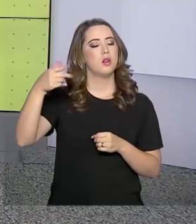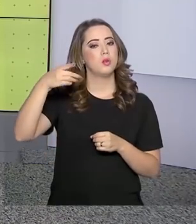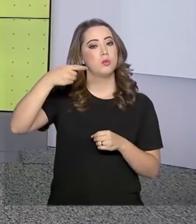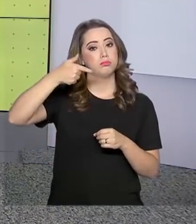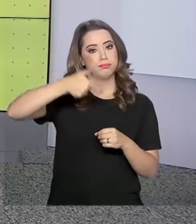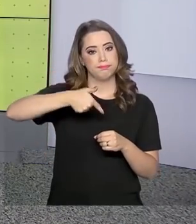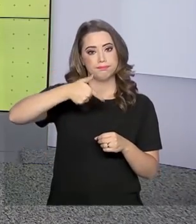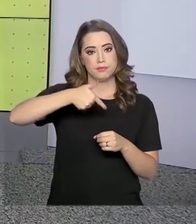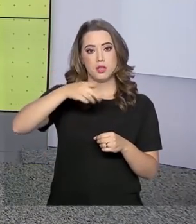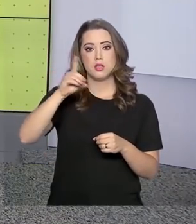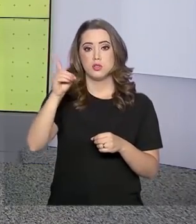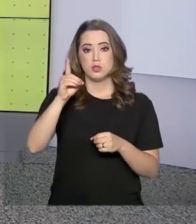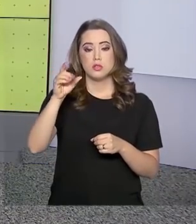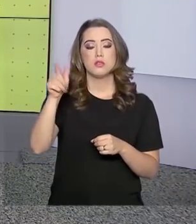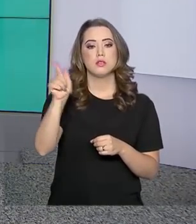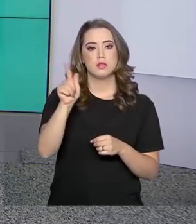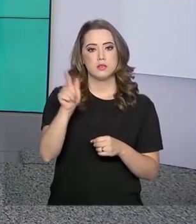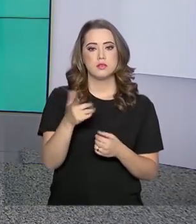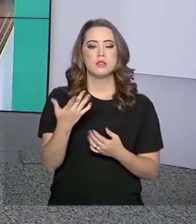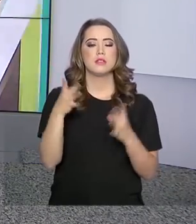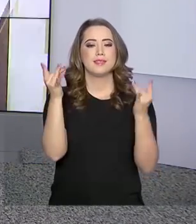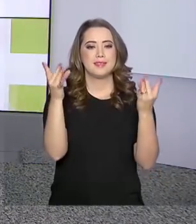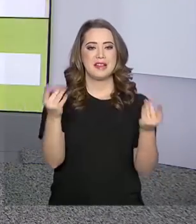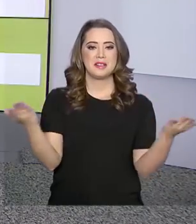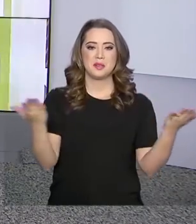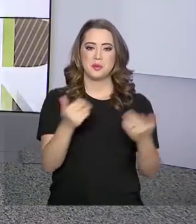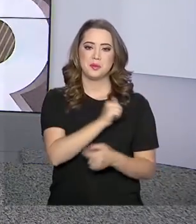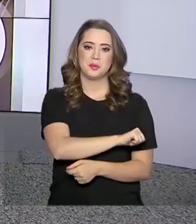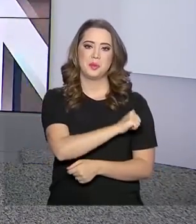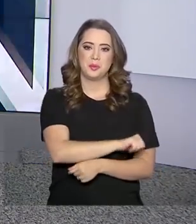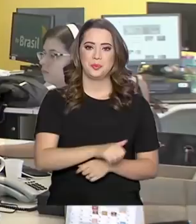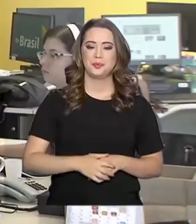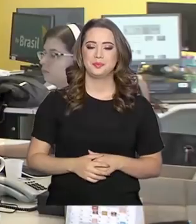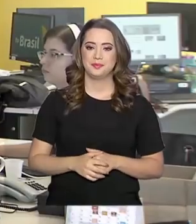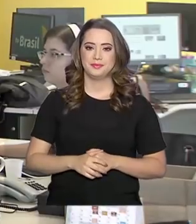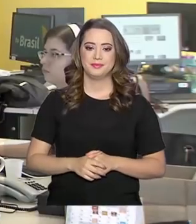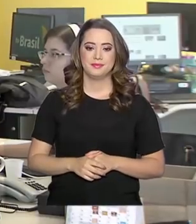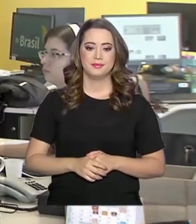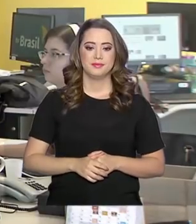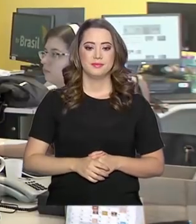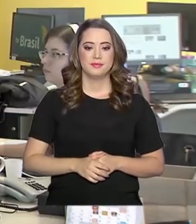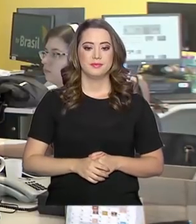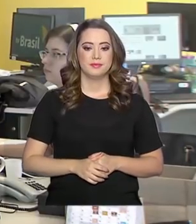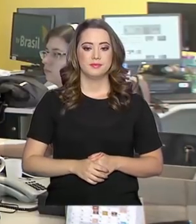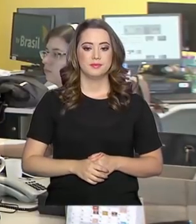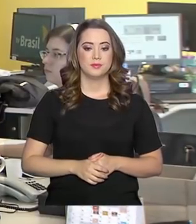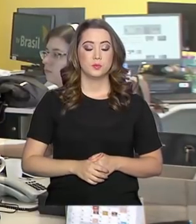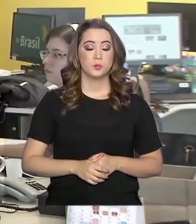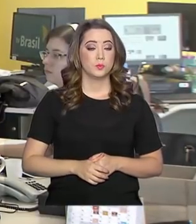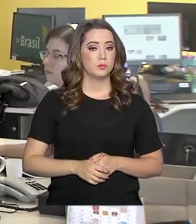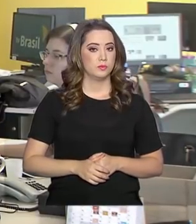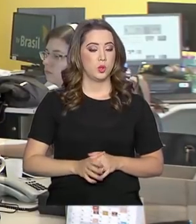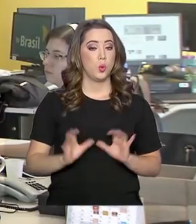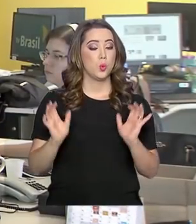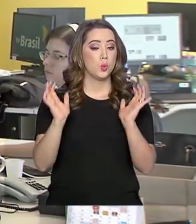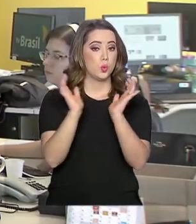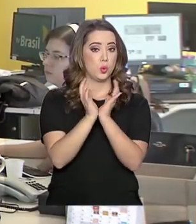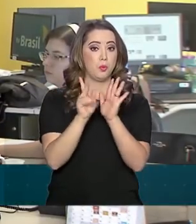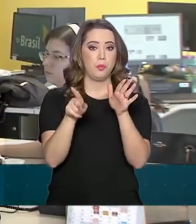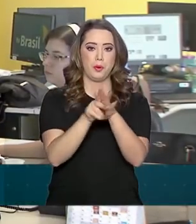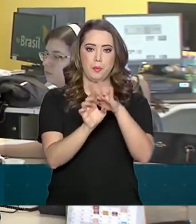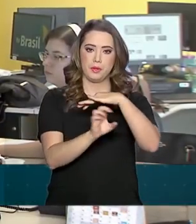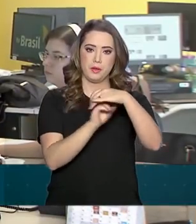O repórter Tiago Pimenta explica para a gente, direto do Rio de Janeiro. A diretoria executiva da Petrobras